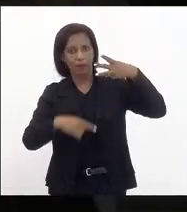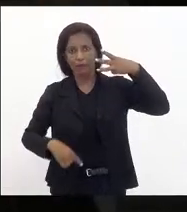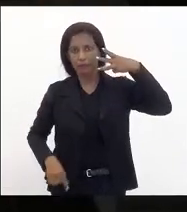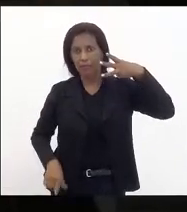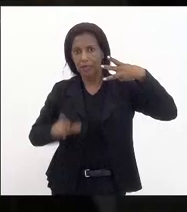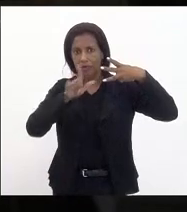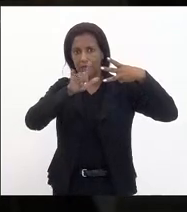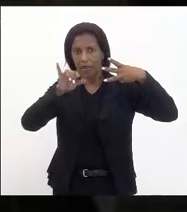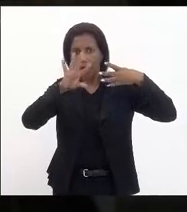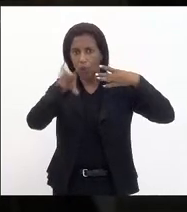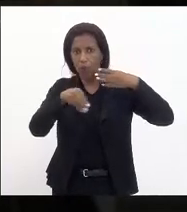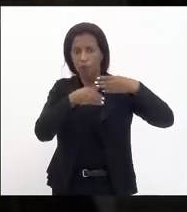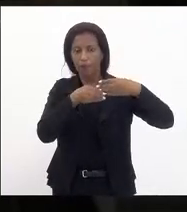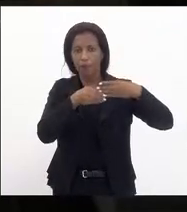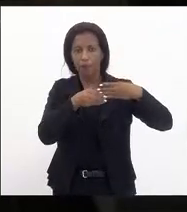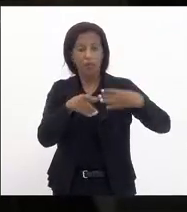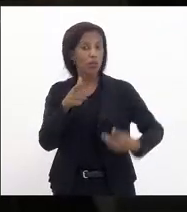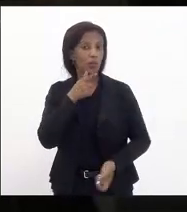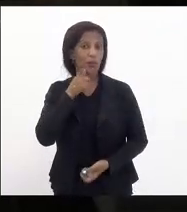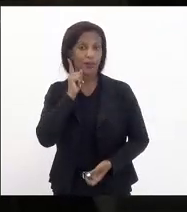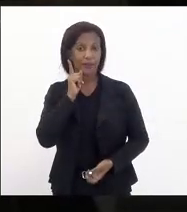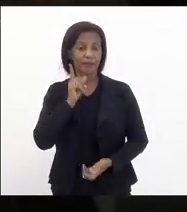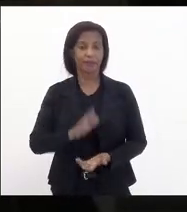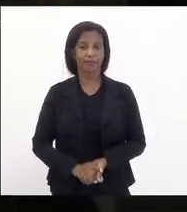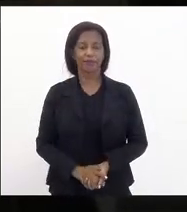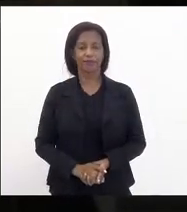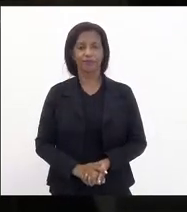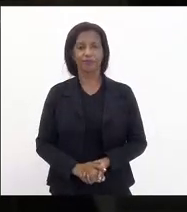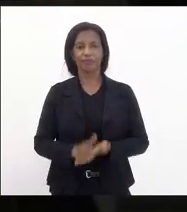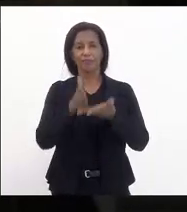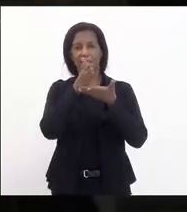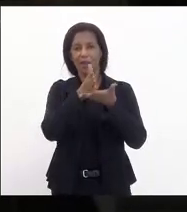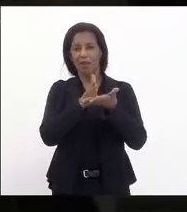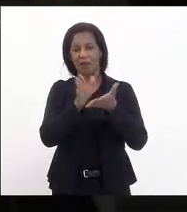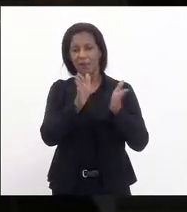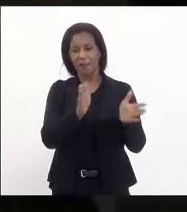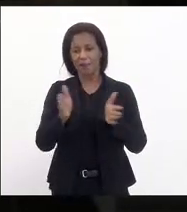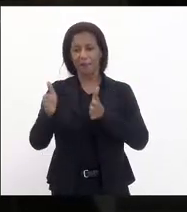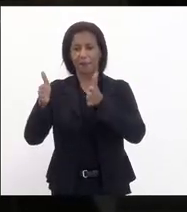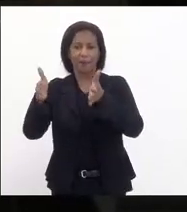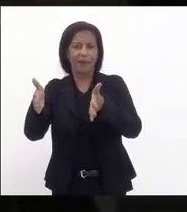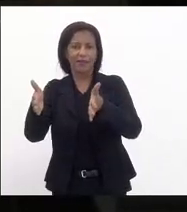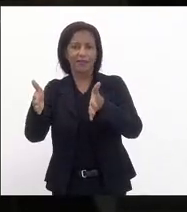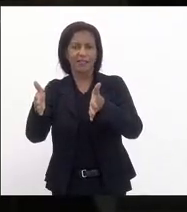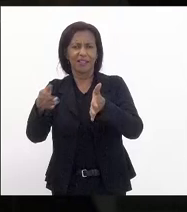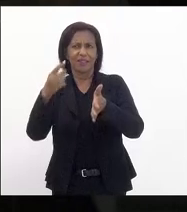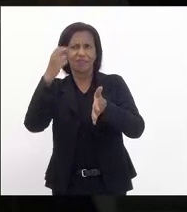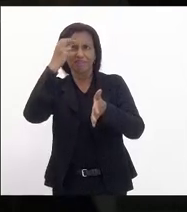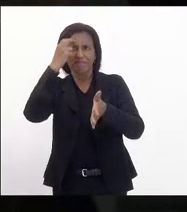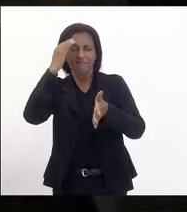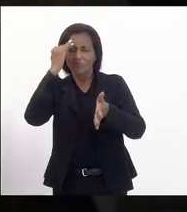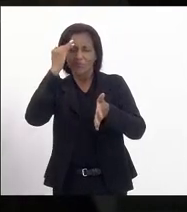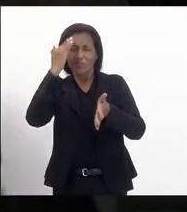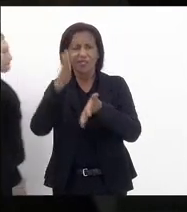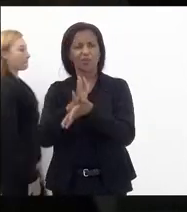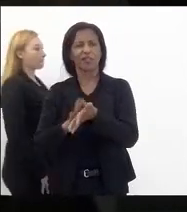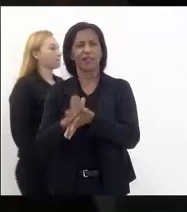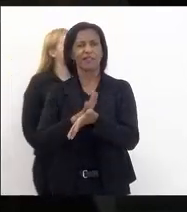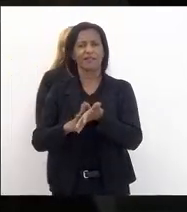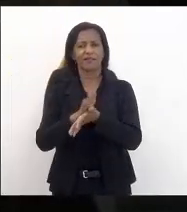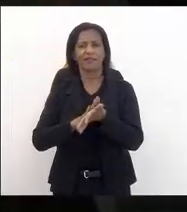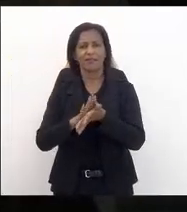e ontem uma parcela aqui não foi capaz de entender isso